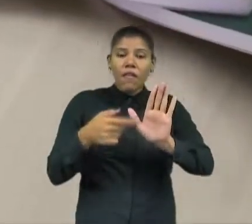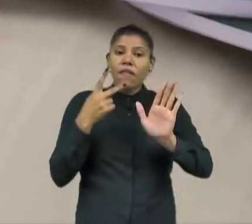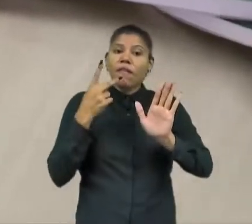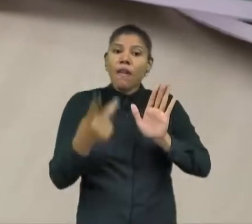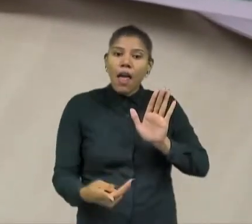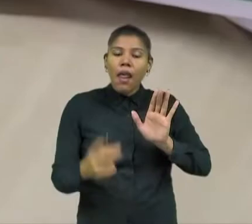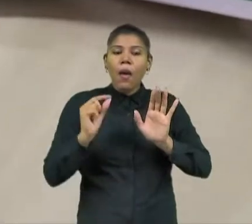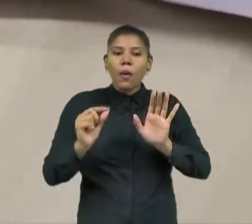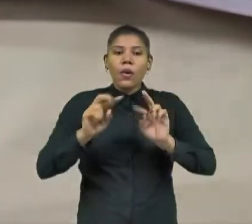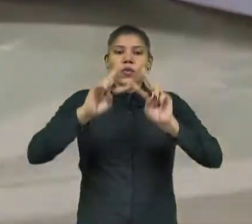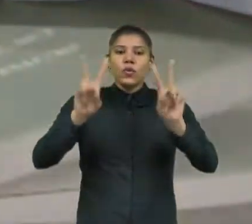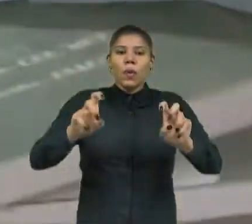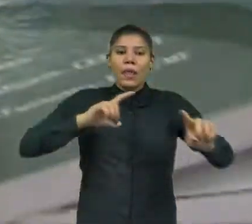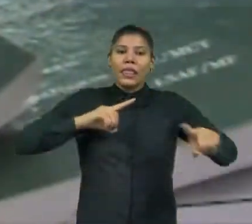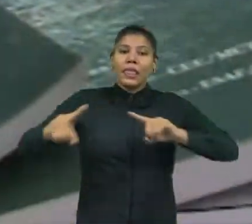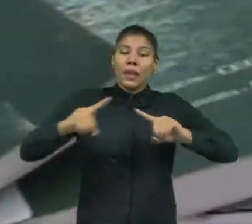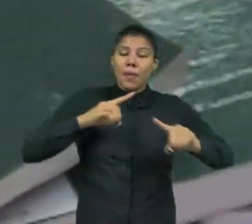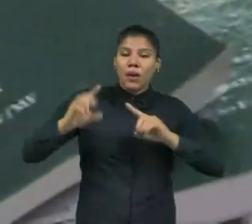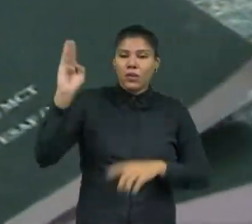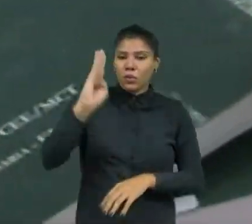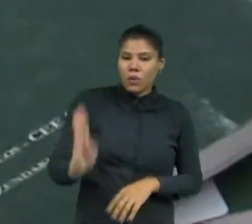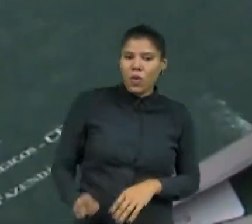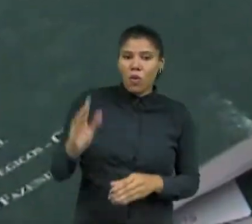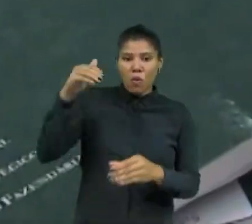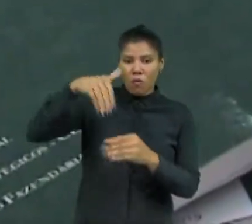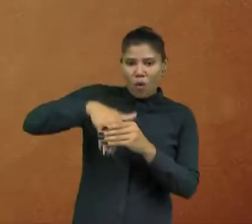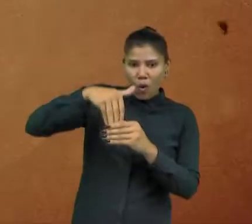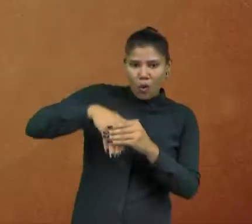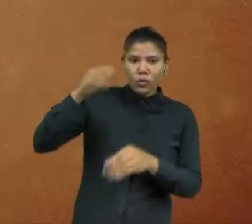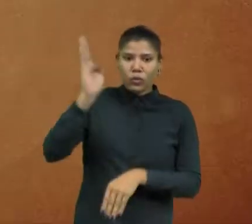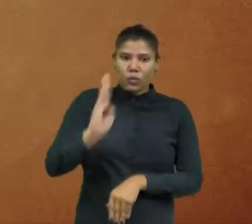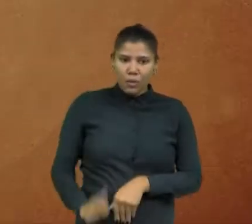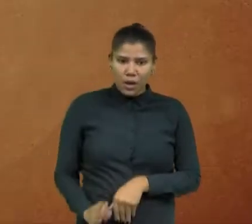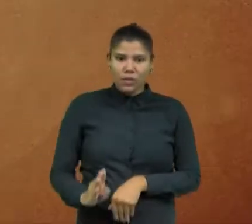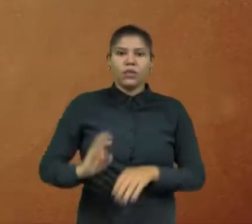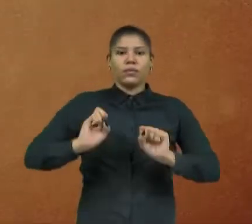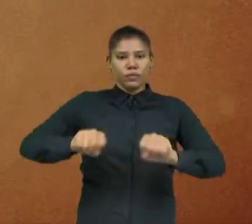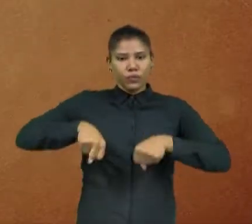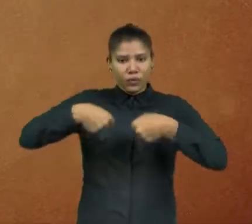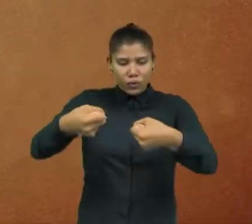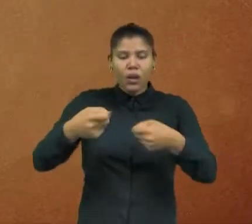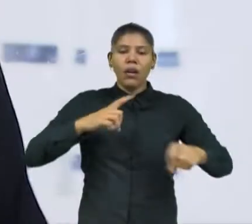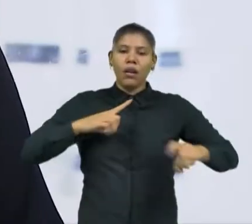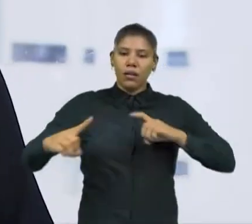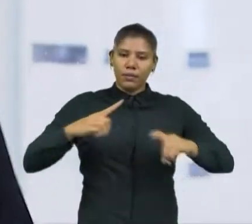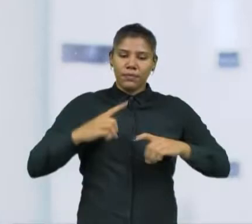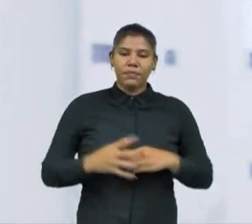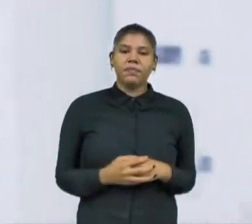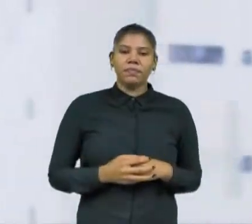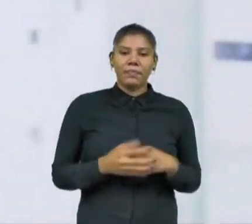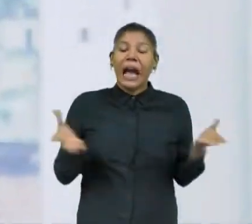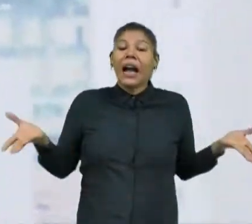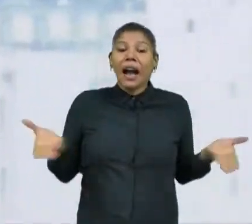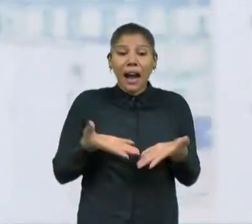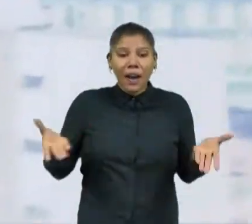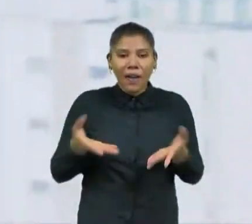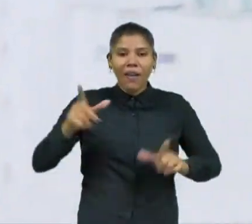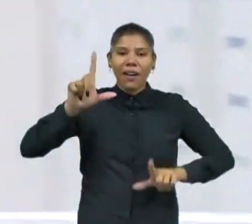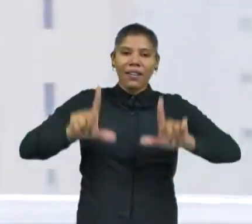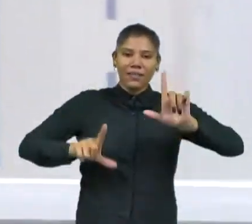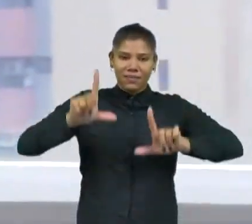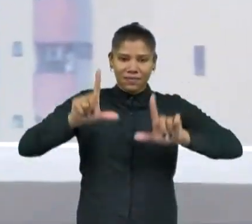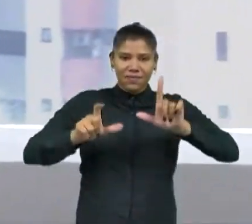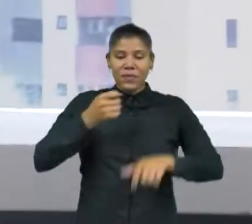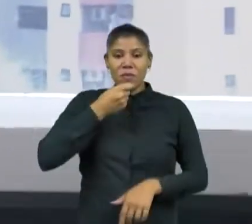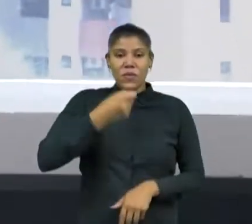brasileira. O voto no Brasil, construção e fortalecimento da democracia. Agora no primeiro expediente desta